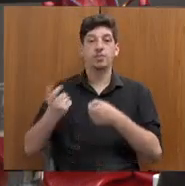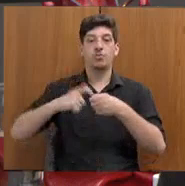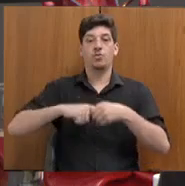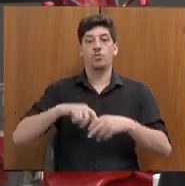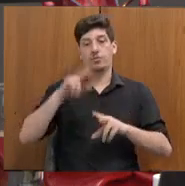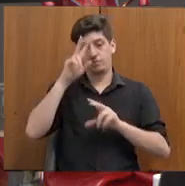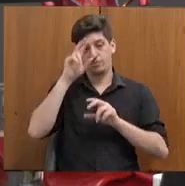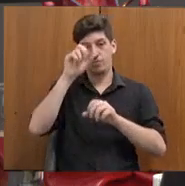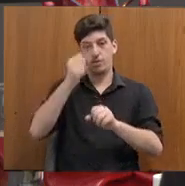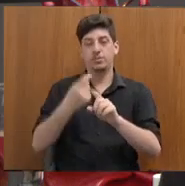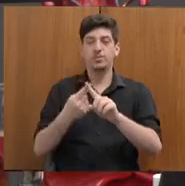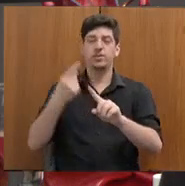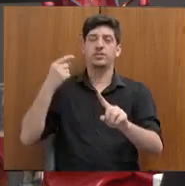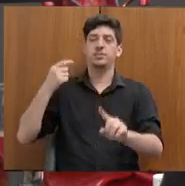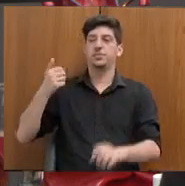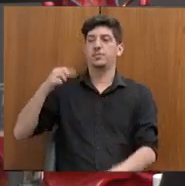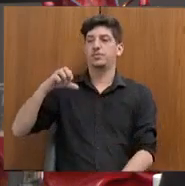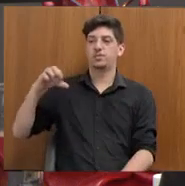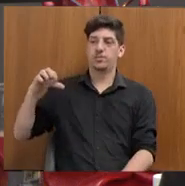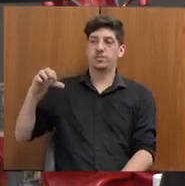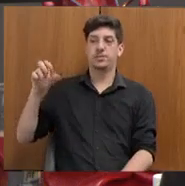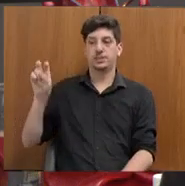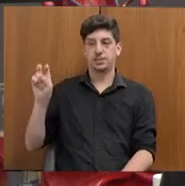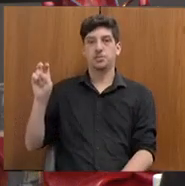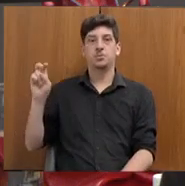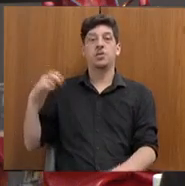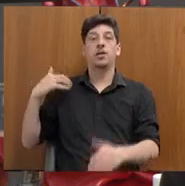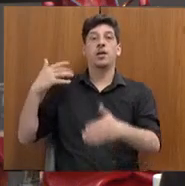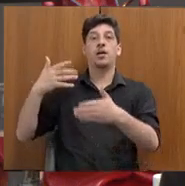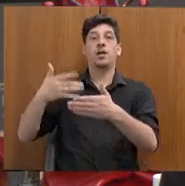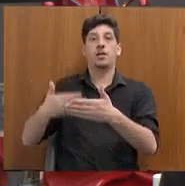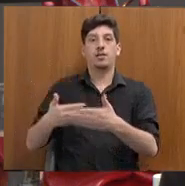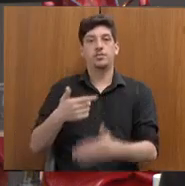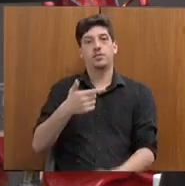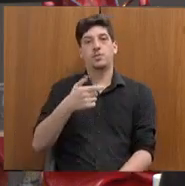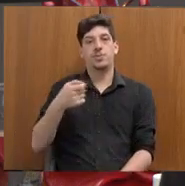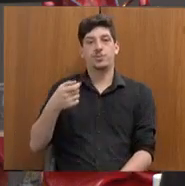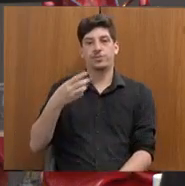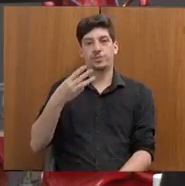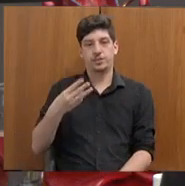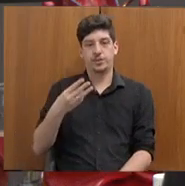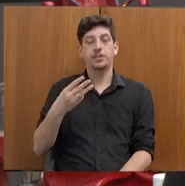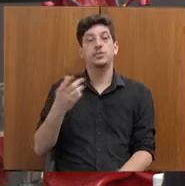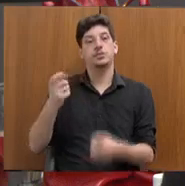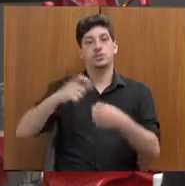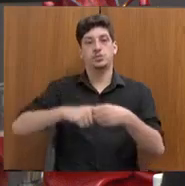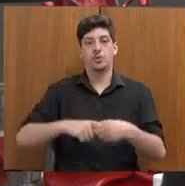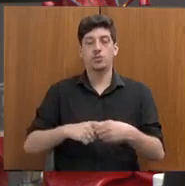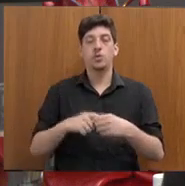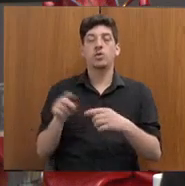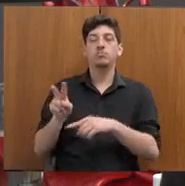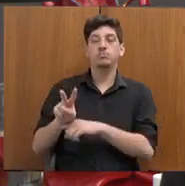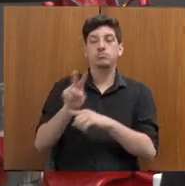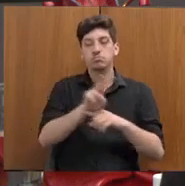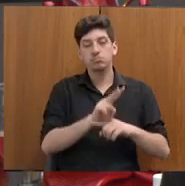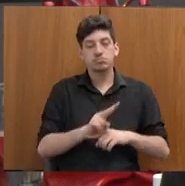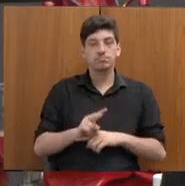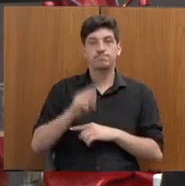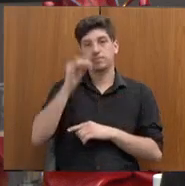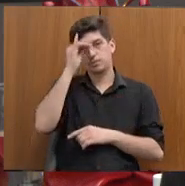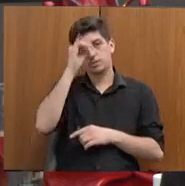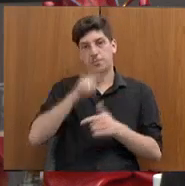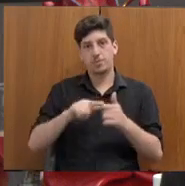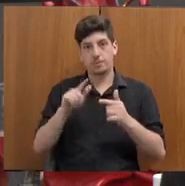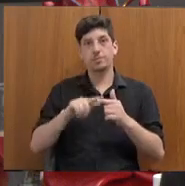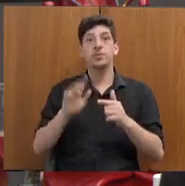foi criado em 1995. Em 2023, ele combateu esse instrumento de combate, a exploração completou 28 anos de